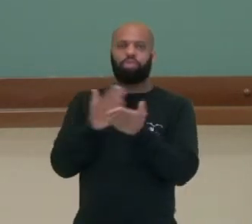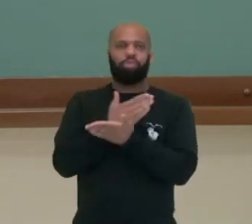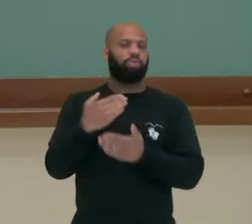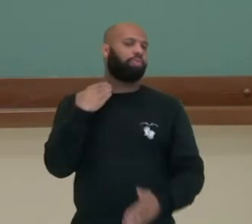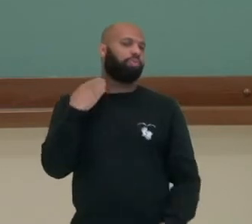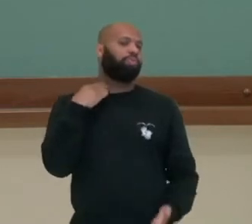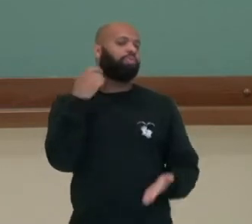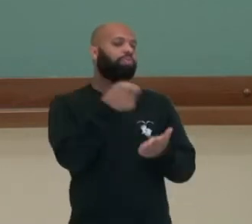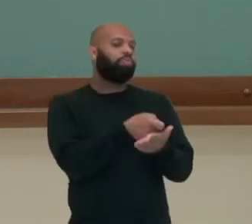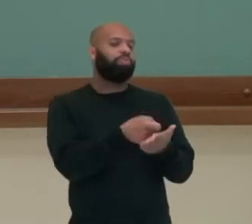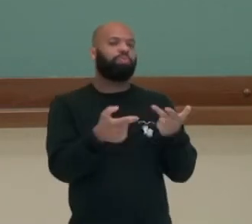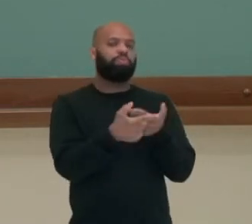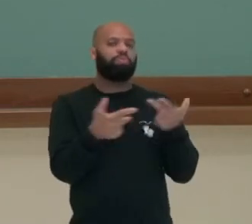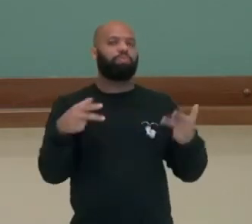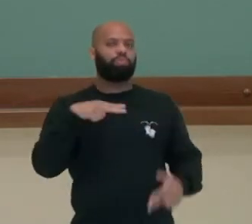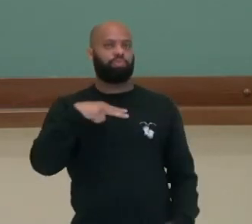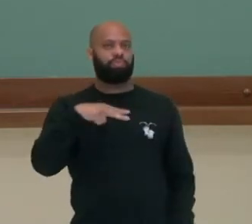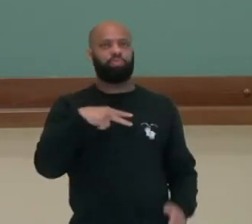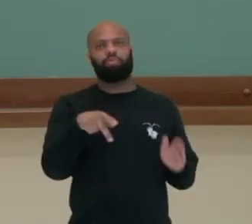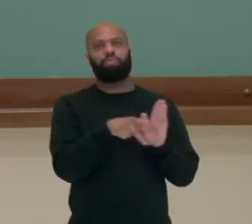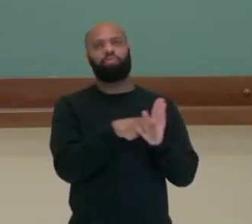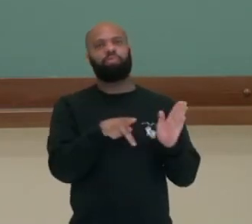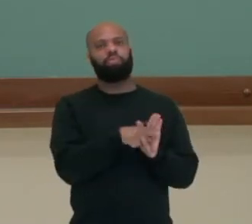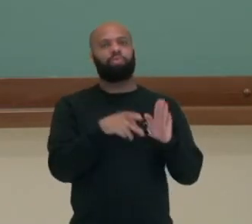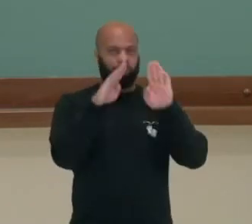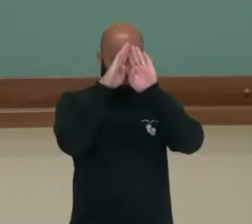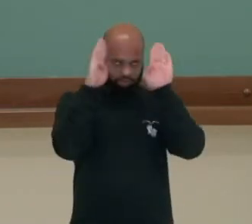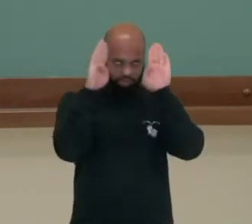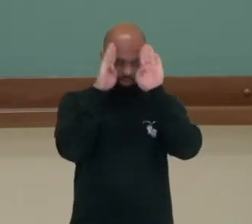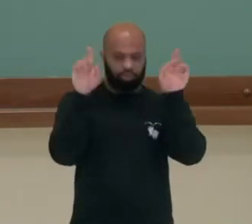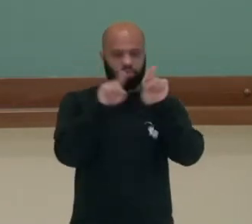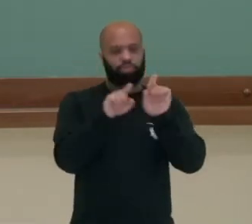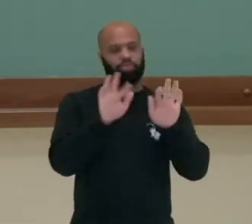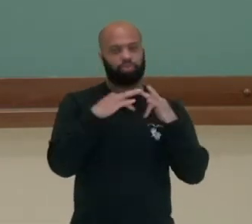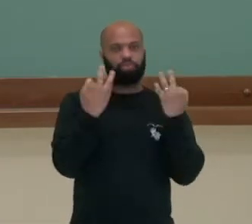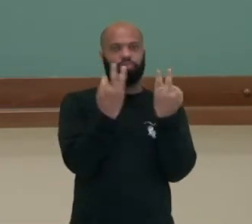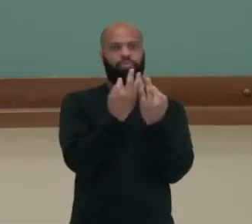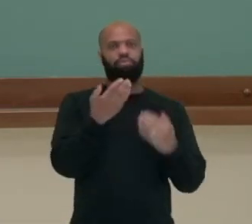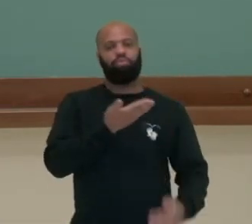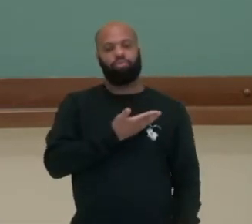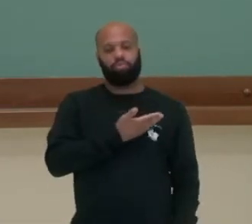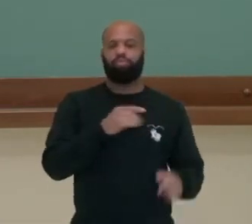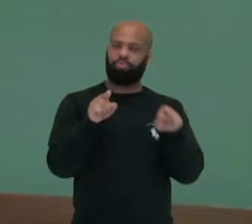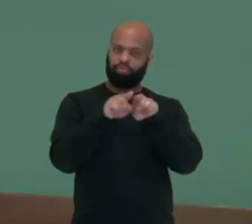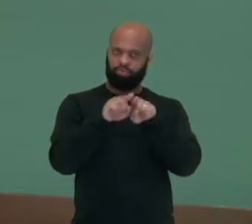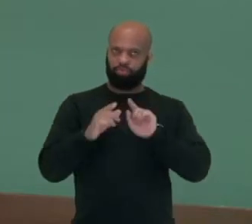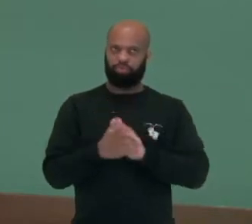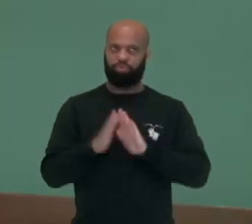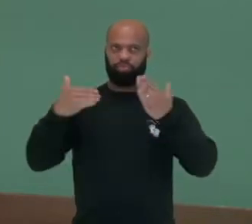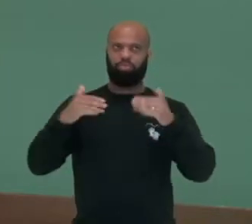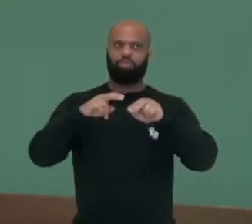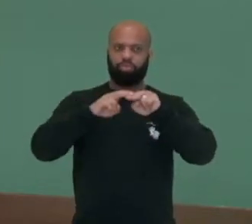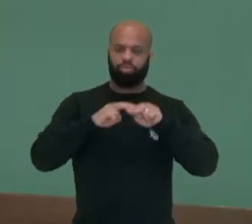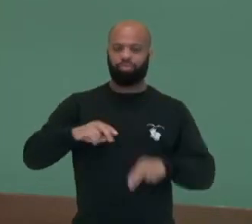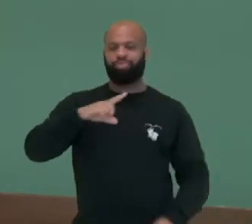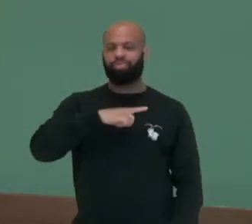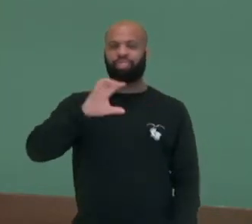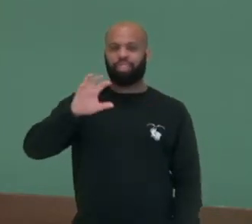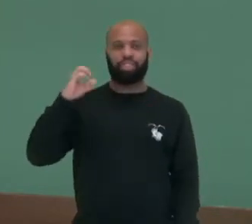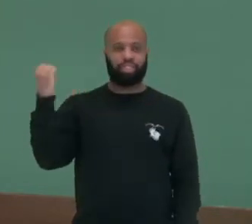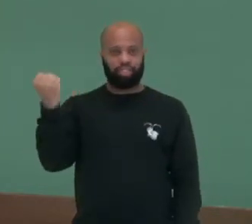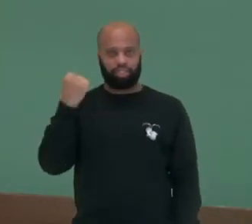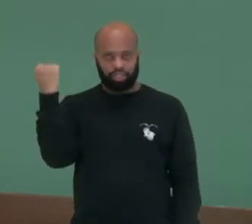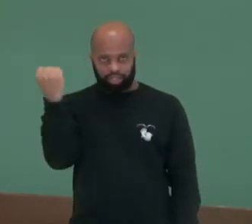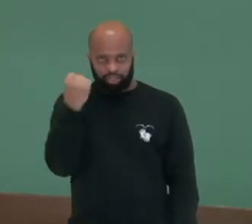bancavam despesas pessoais do Fernando Collor de Mello, seus familiares e seus amigos. Diante dessas graves